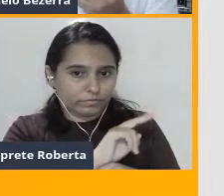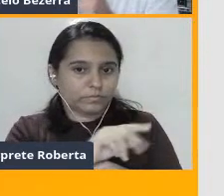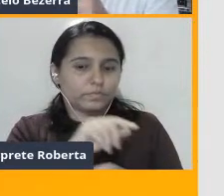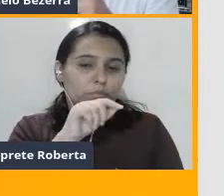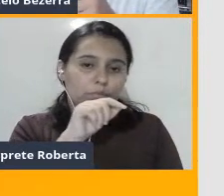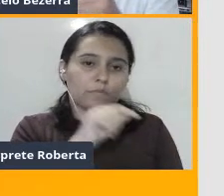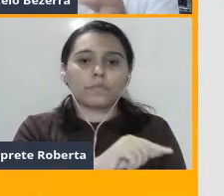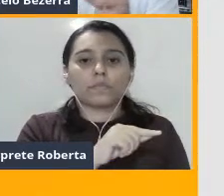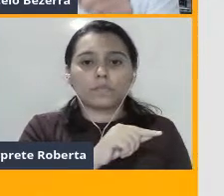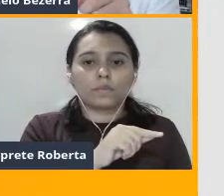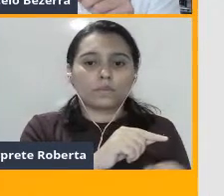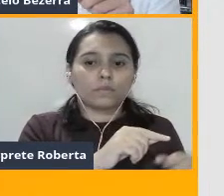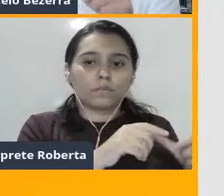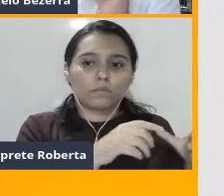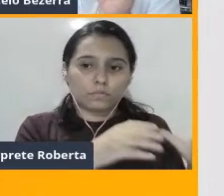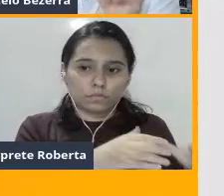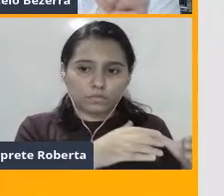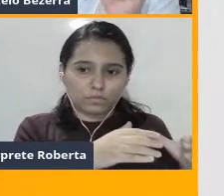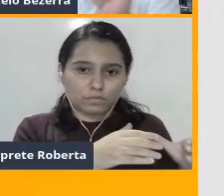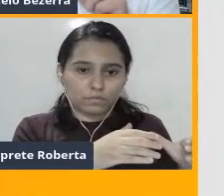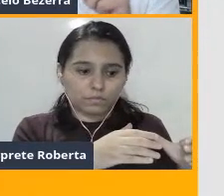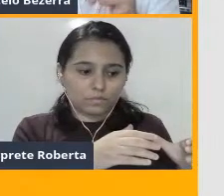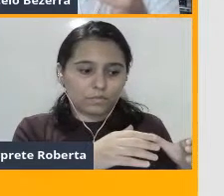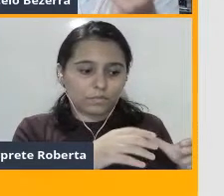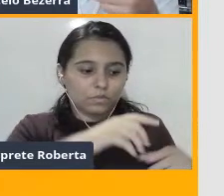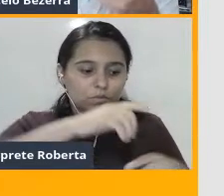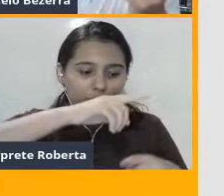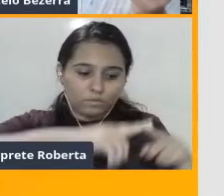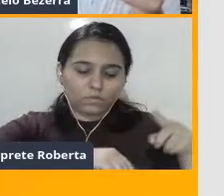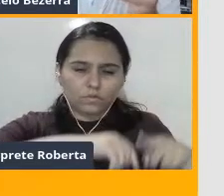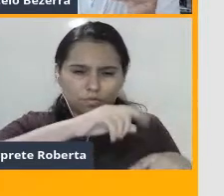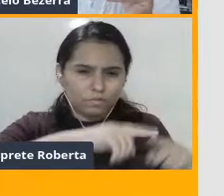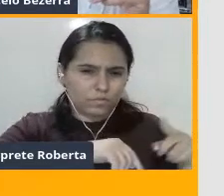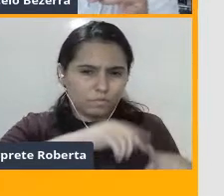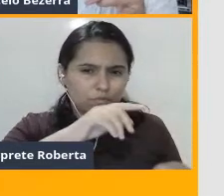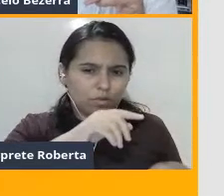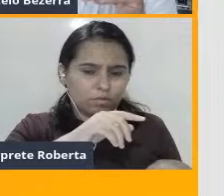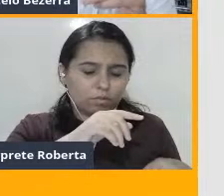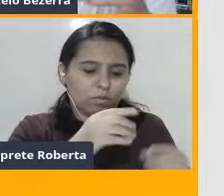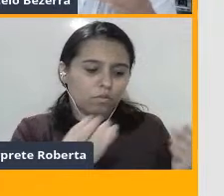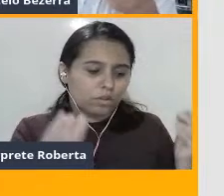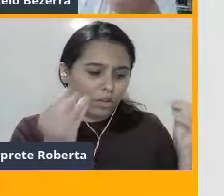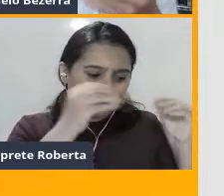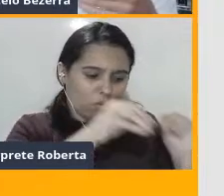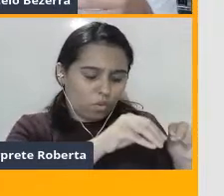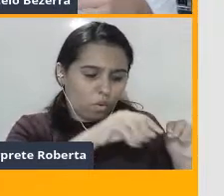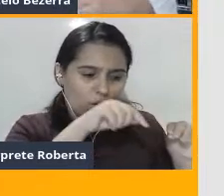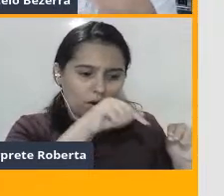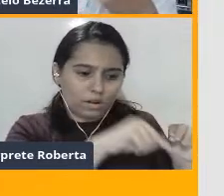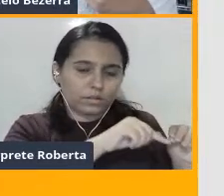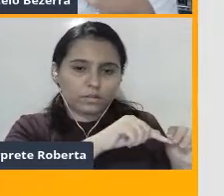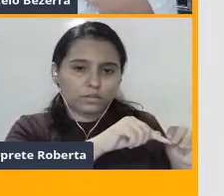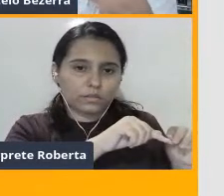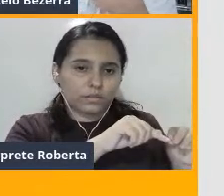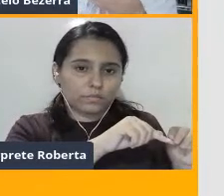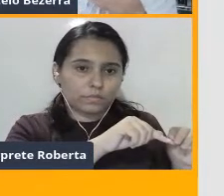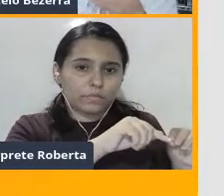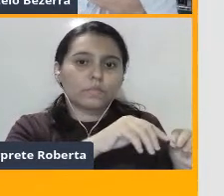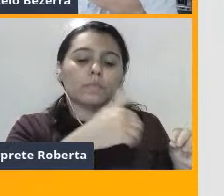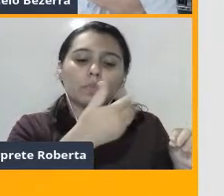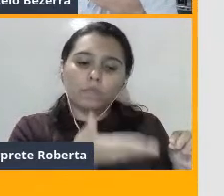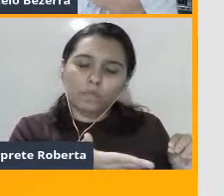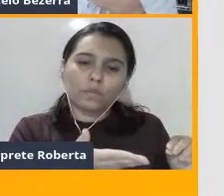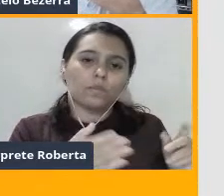daquele material que a gente estava colocando, colocaria. Então, eles servem como várias,